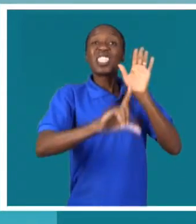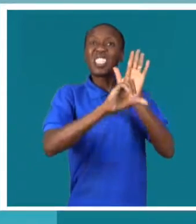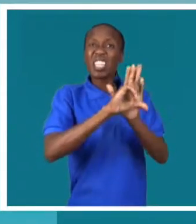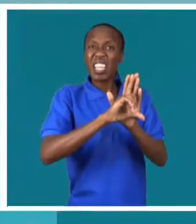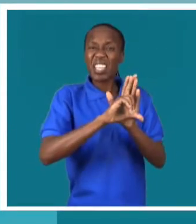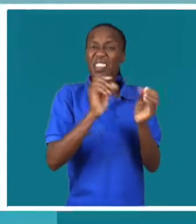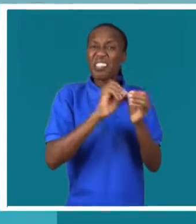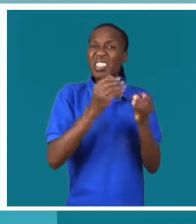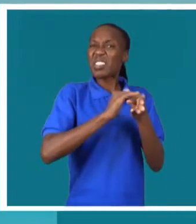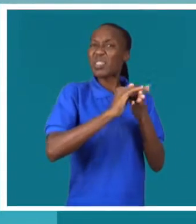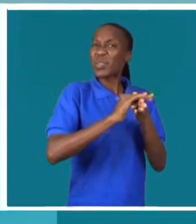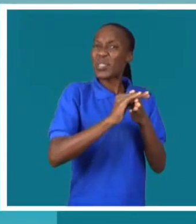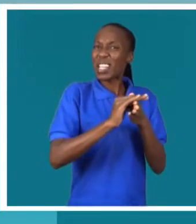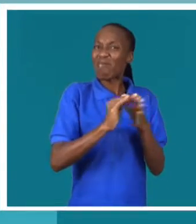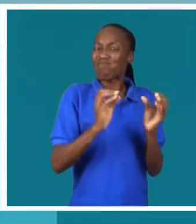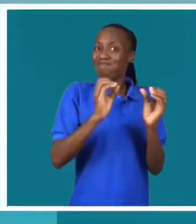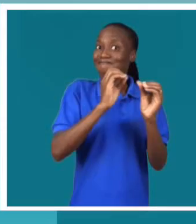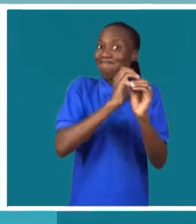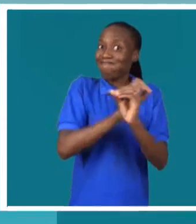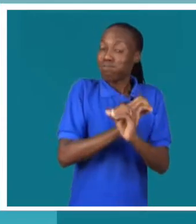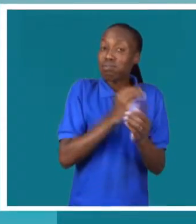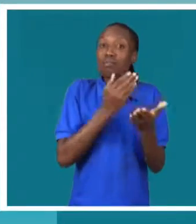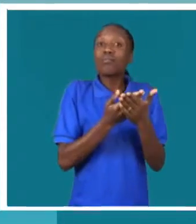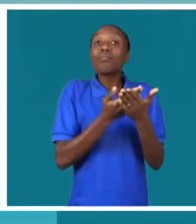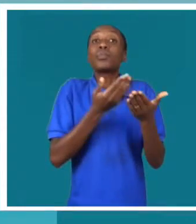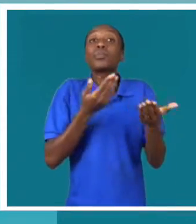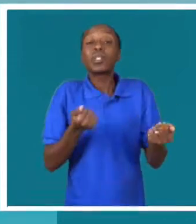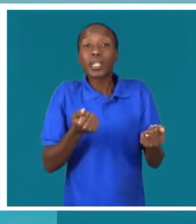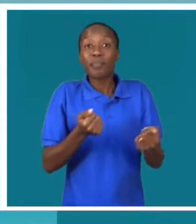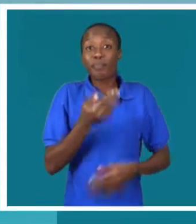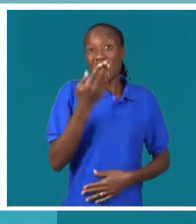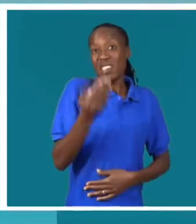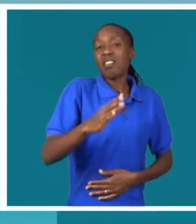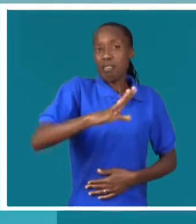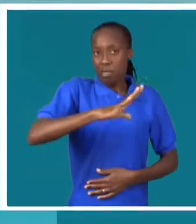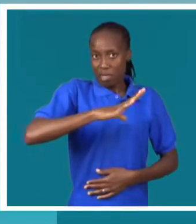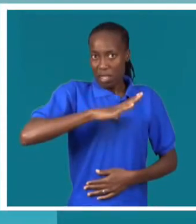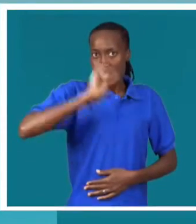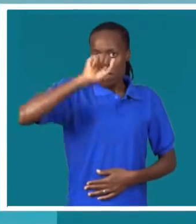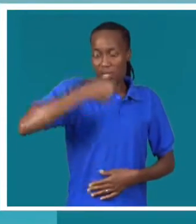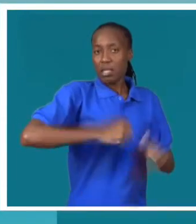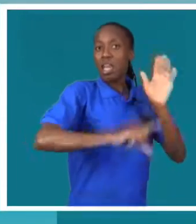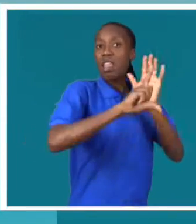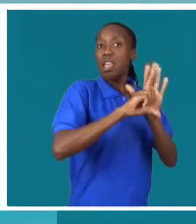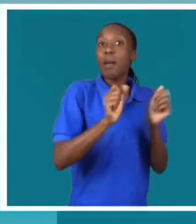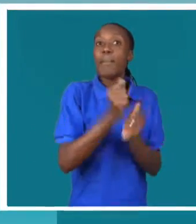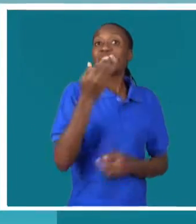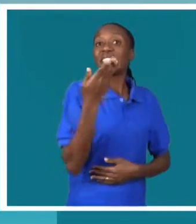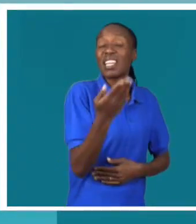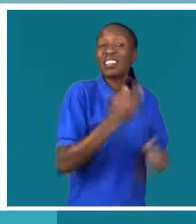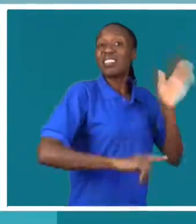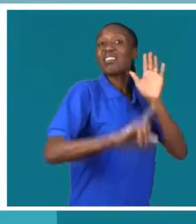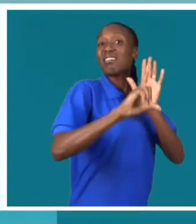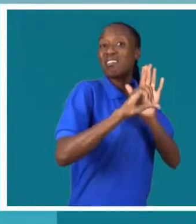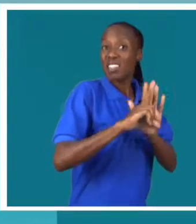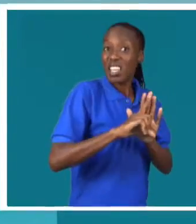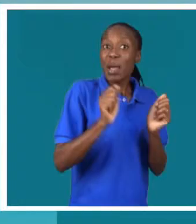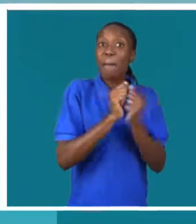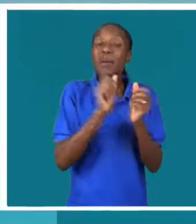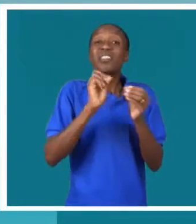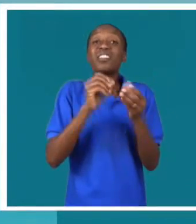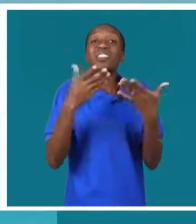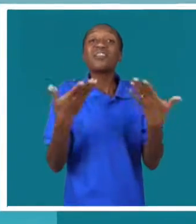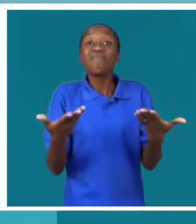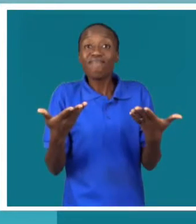políticas não são efetivamente vinculativas. Não são vinculativas porque elas existem, as políticas, mas que essas políticas